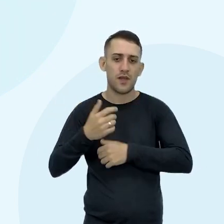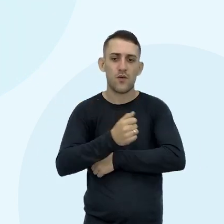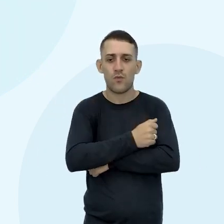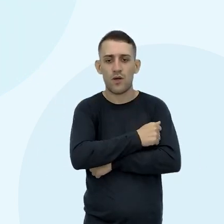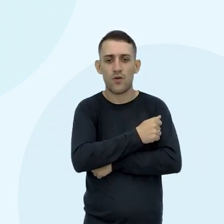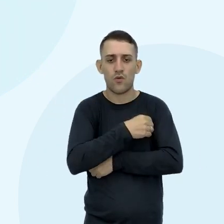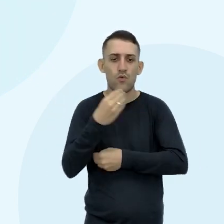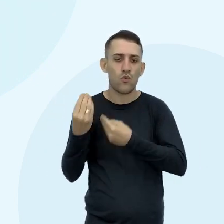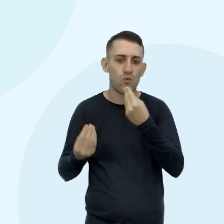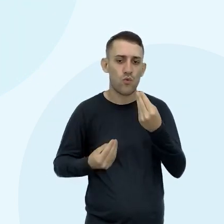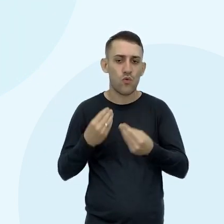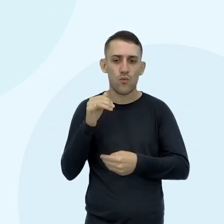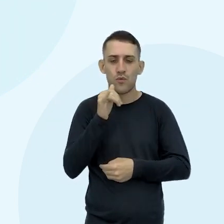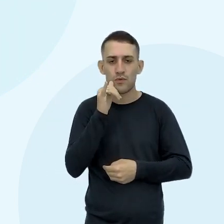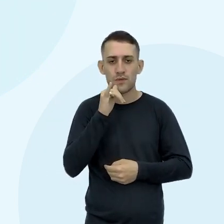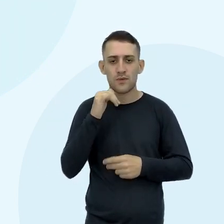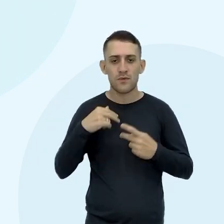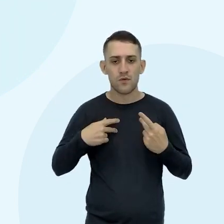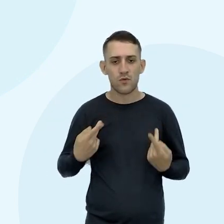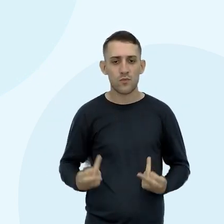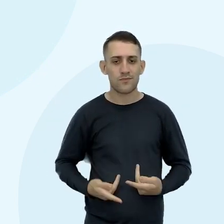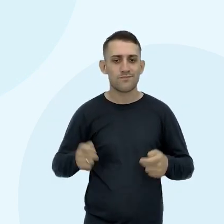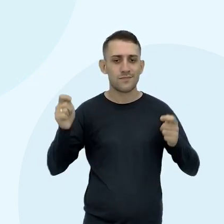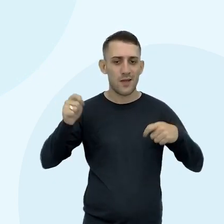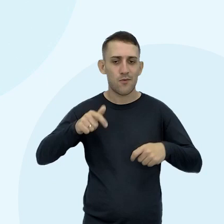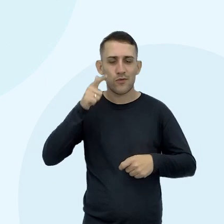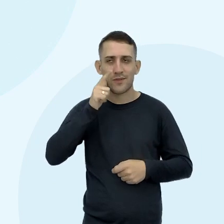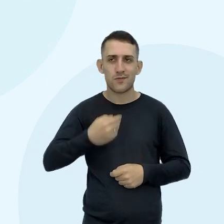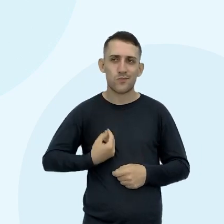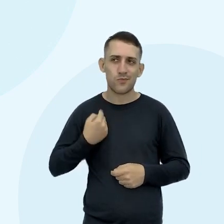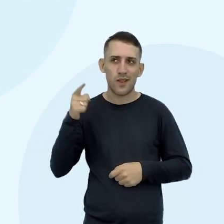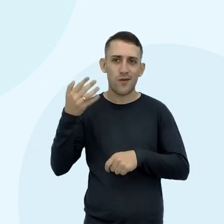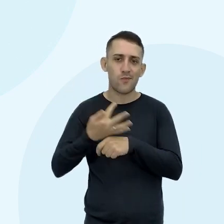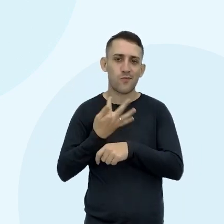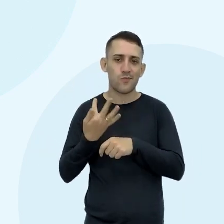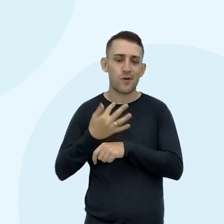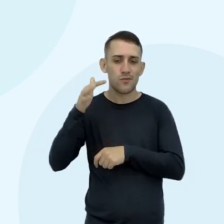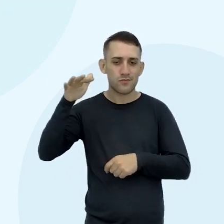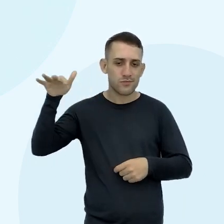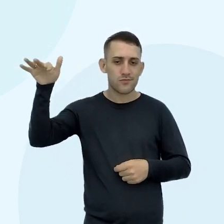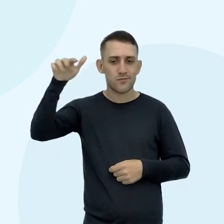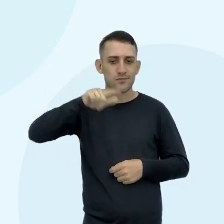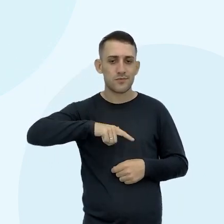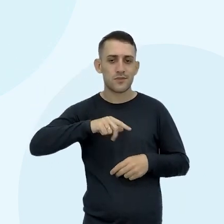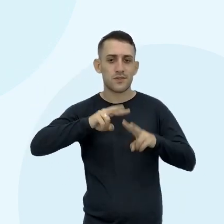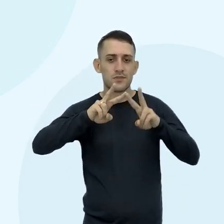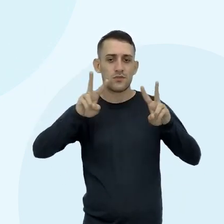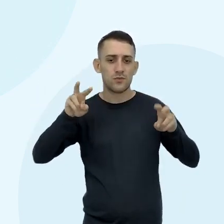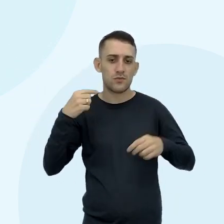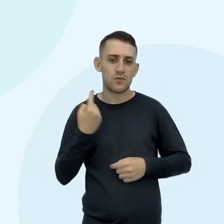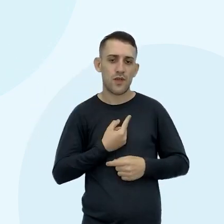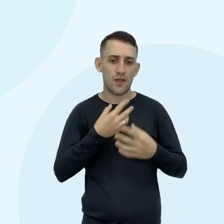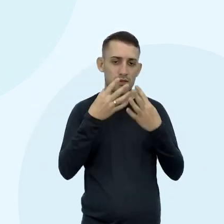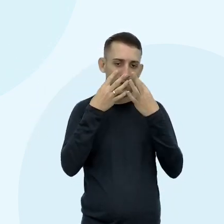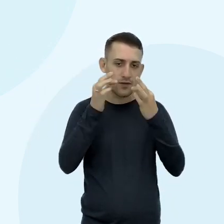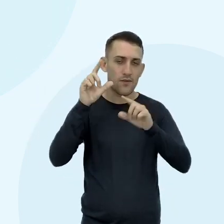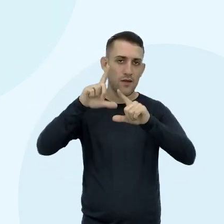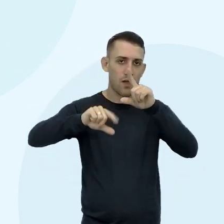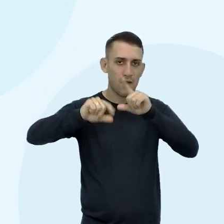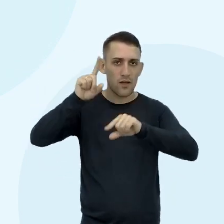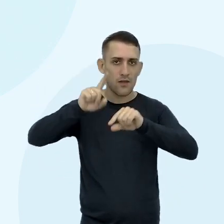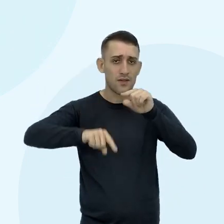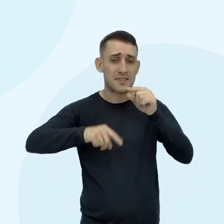Como que a humanidade Lidava com o espaço Então A questão De você observar As estrelas